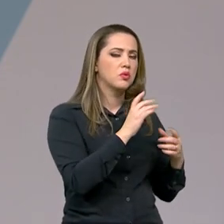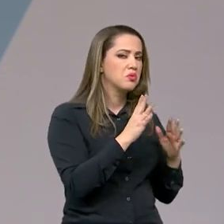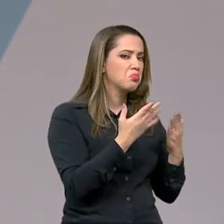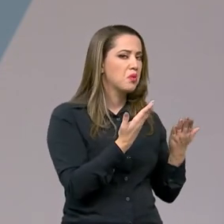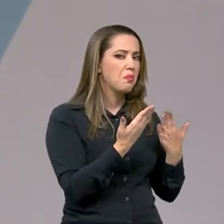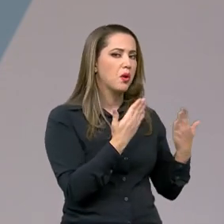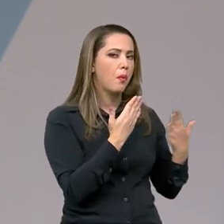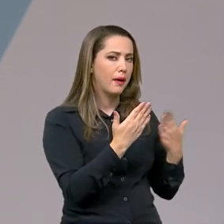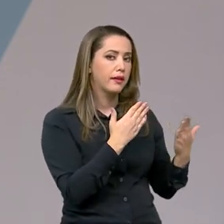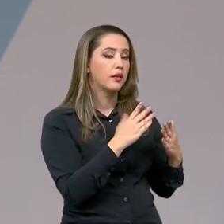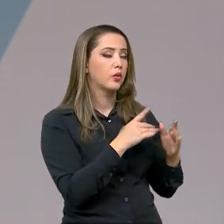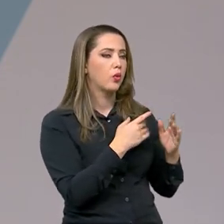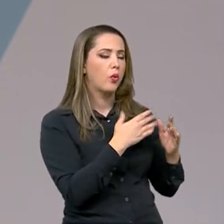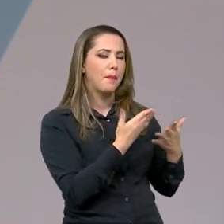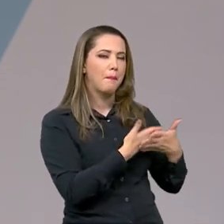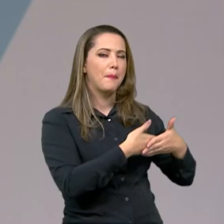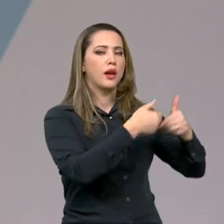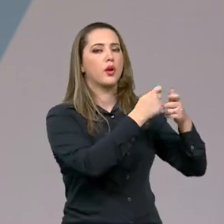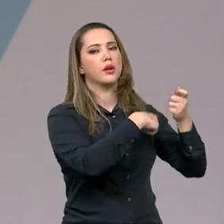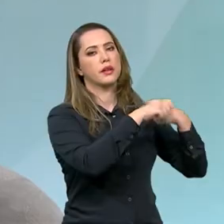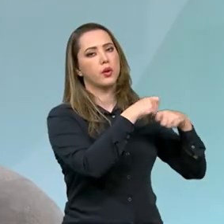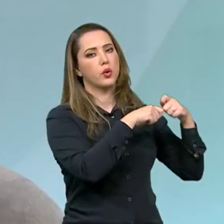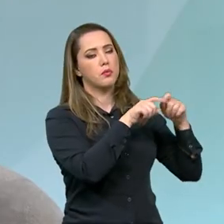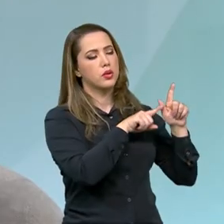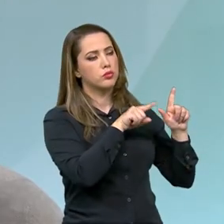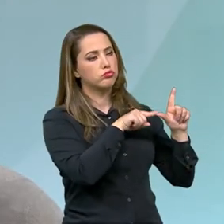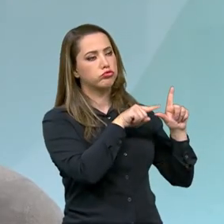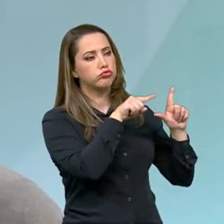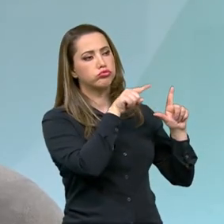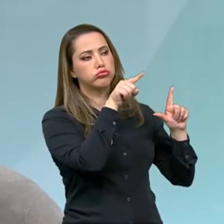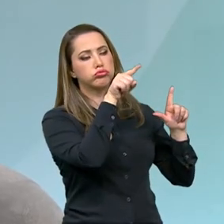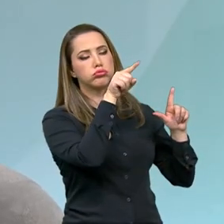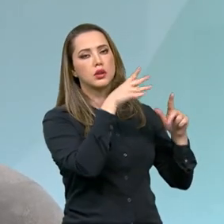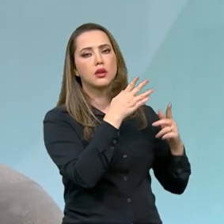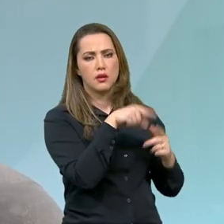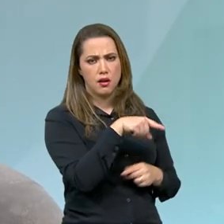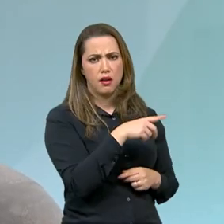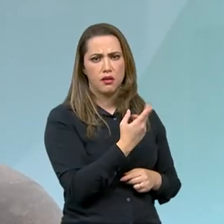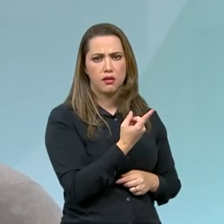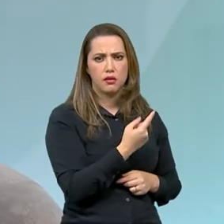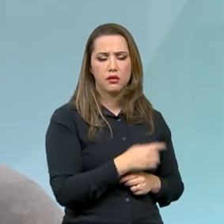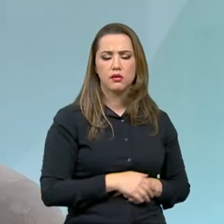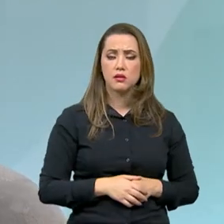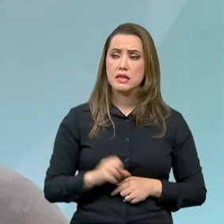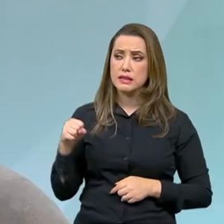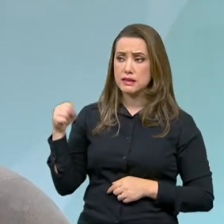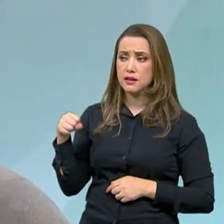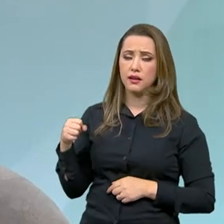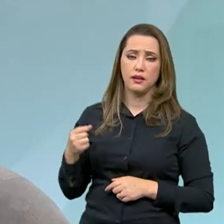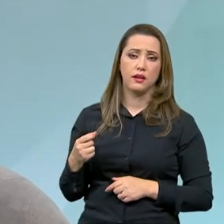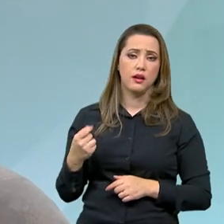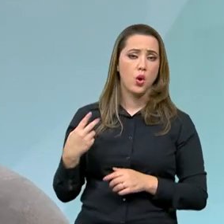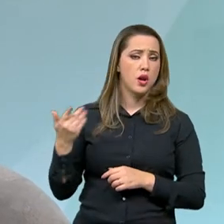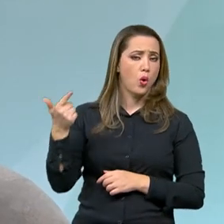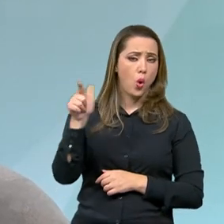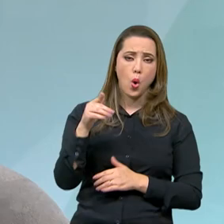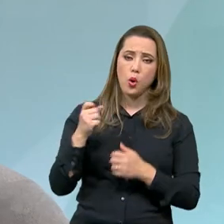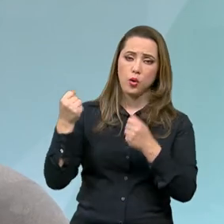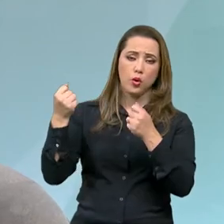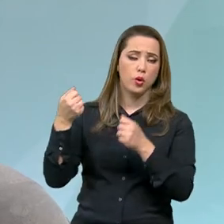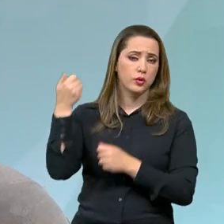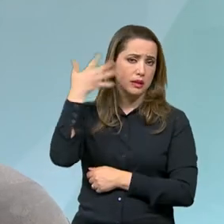nesse momento de arrefecimento da pandemia? Certamente tem. É difícil encontrar outra explicação. Na medida que 65% desses